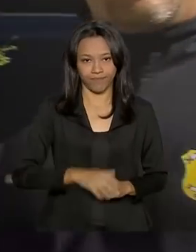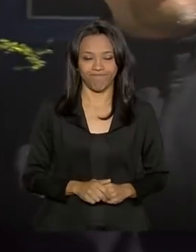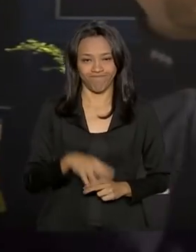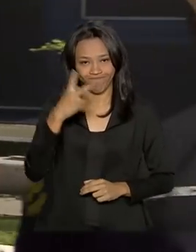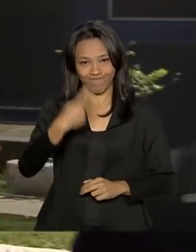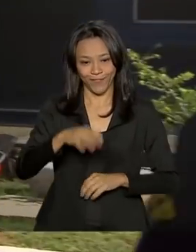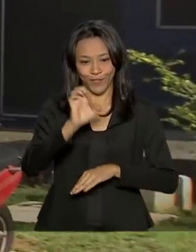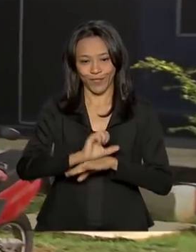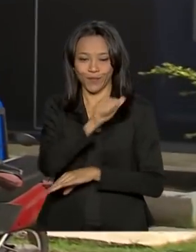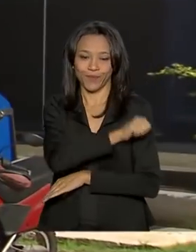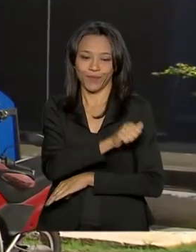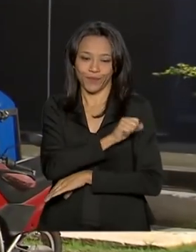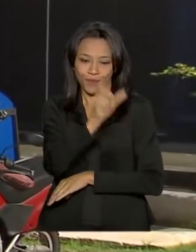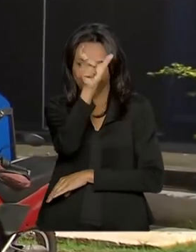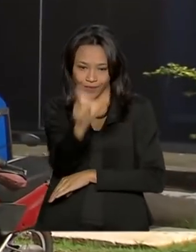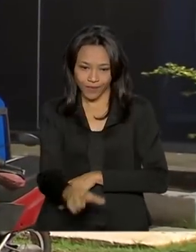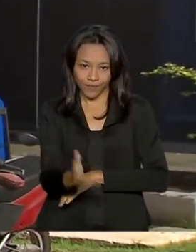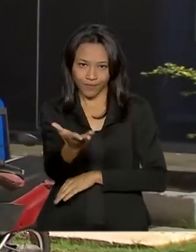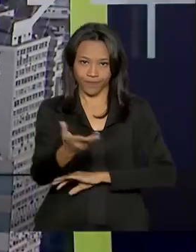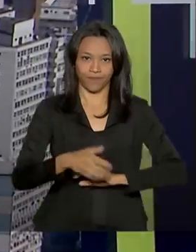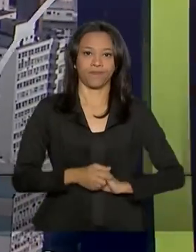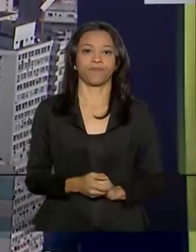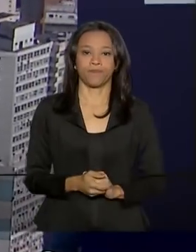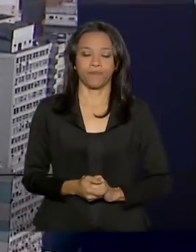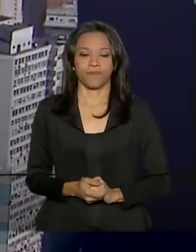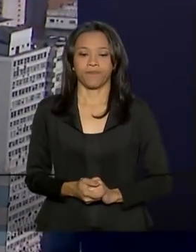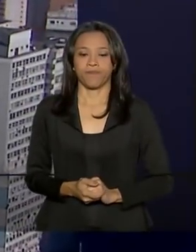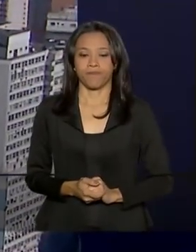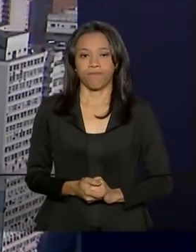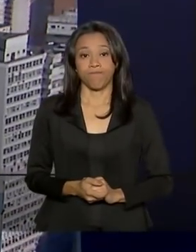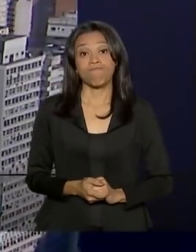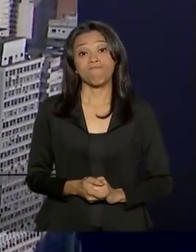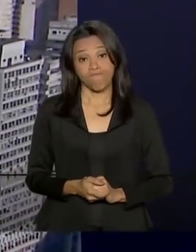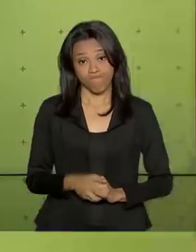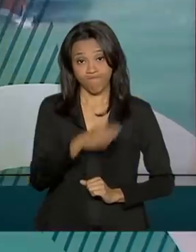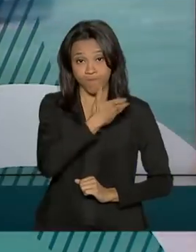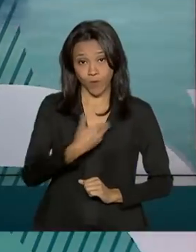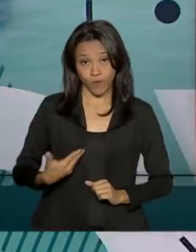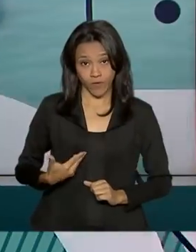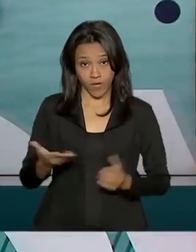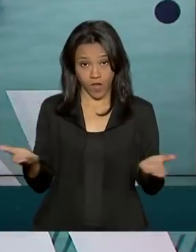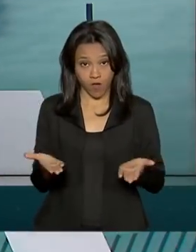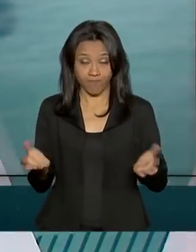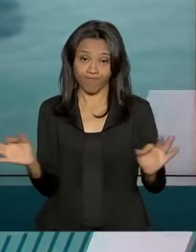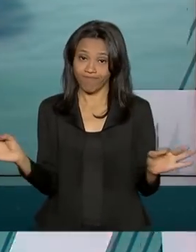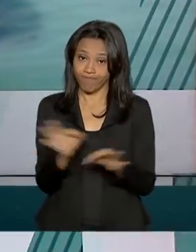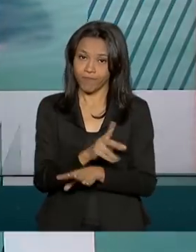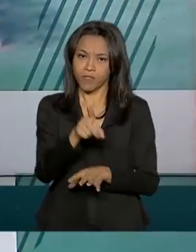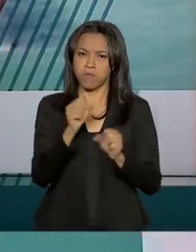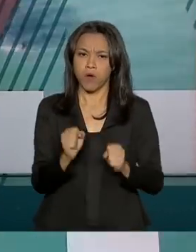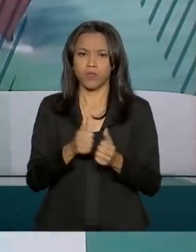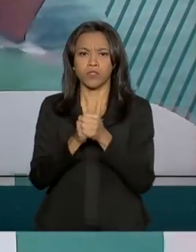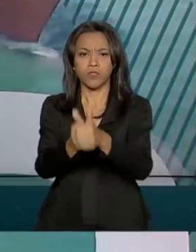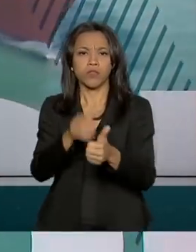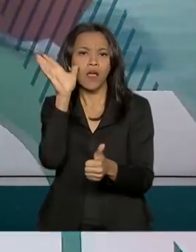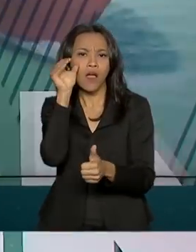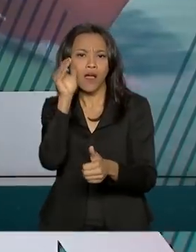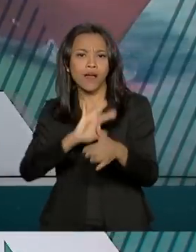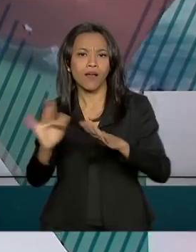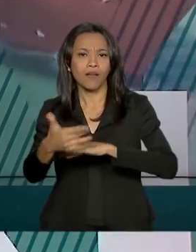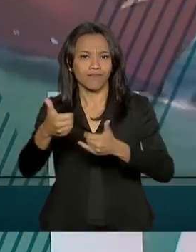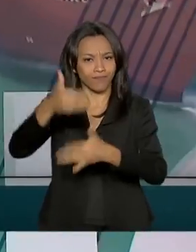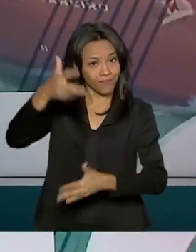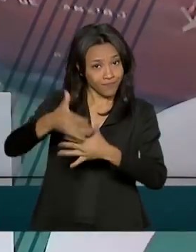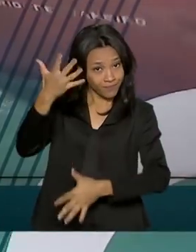Do Rio de Janeiro, Tiago Pimenta, para o Governo Agora. O Governo Agora termina aqui. Você pode nos acompanhar também pelas redes